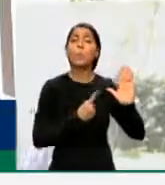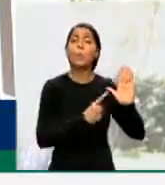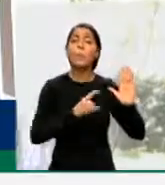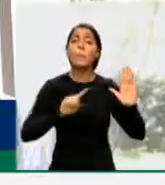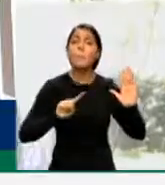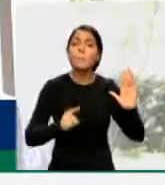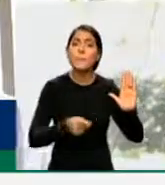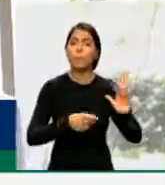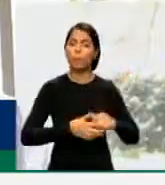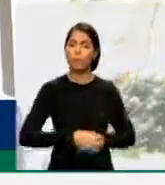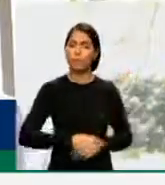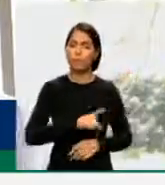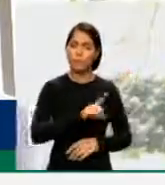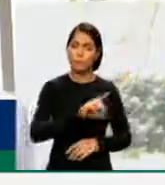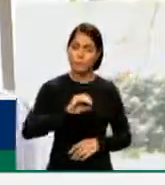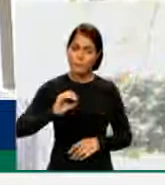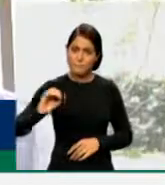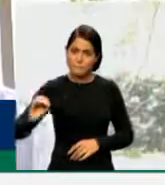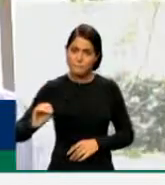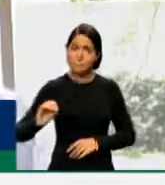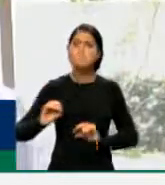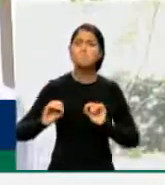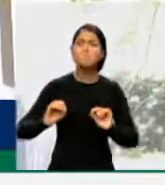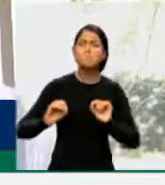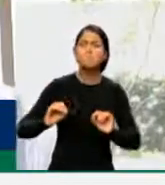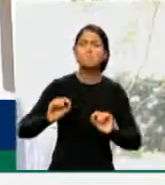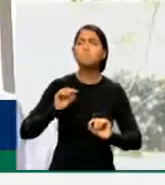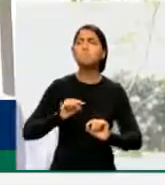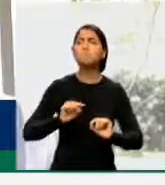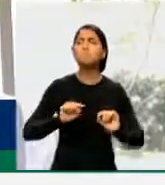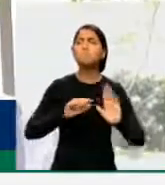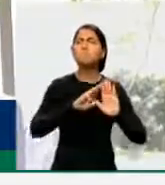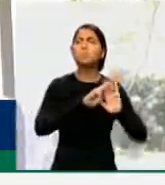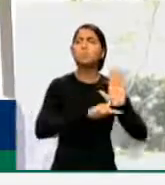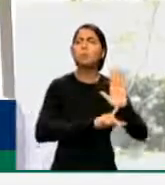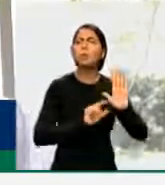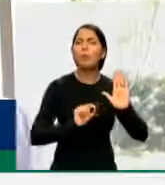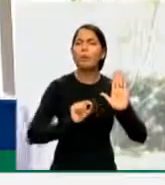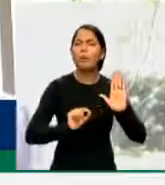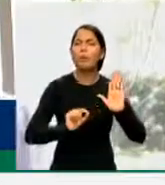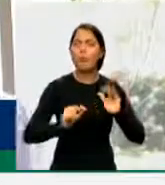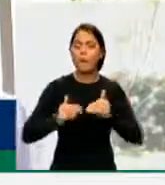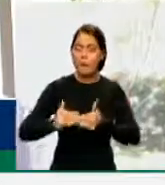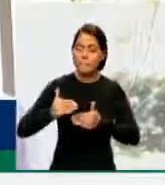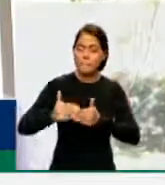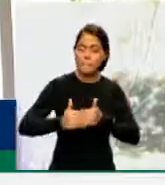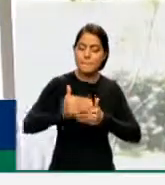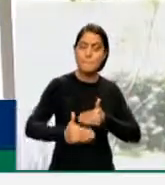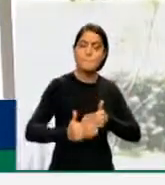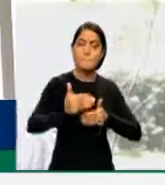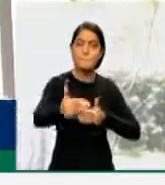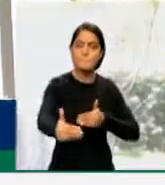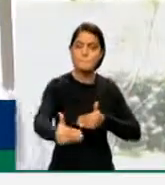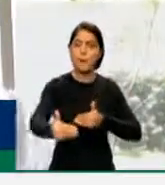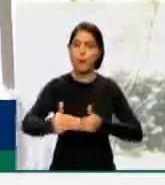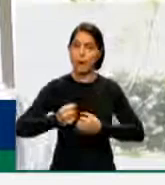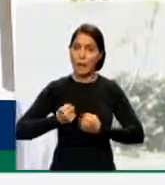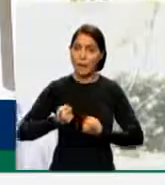Que é, na verdade, a extensão do auxílio emergencial, auxílio emergencial que foi